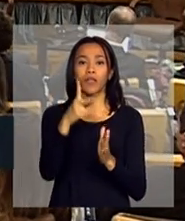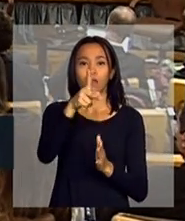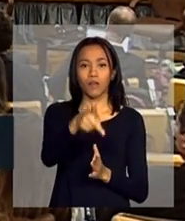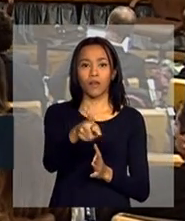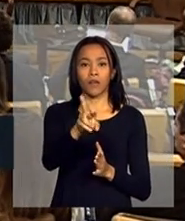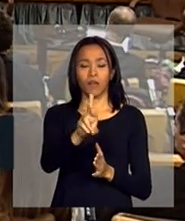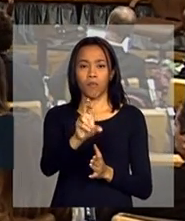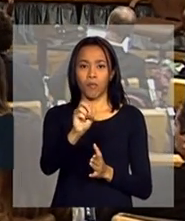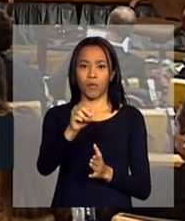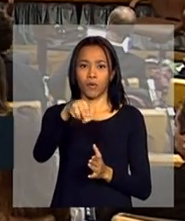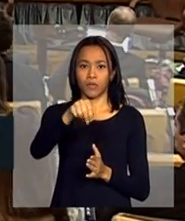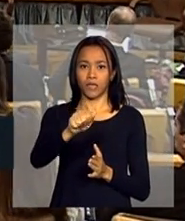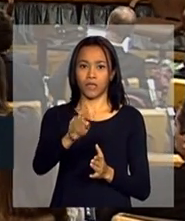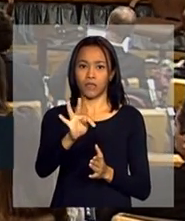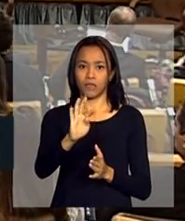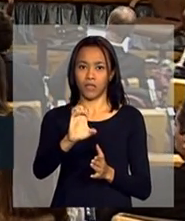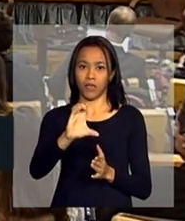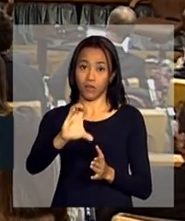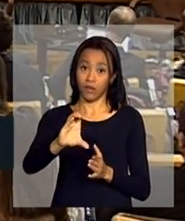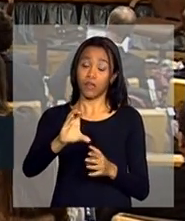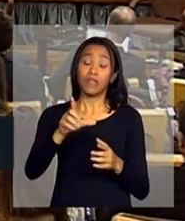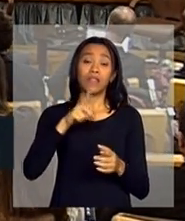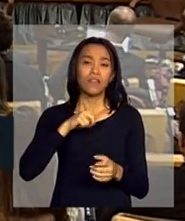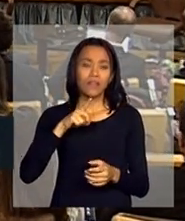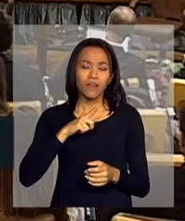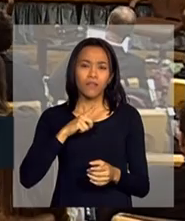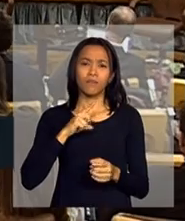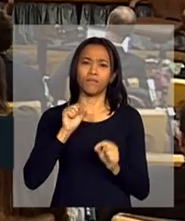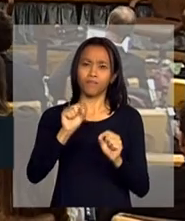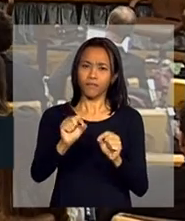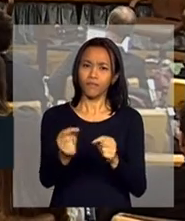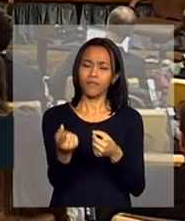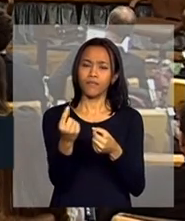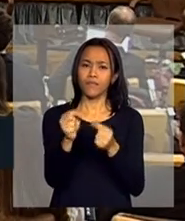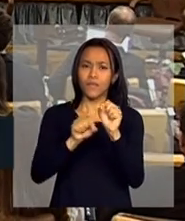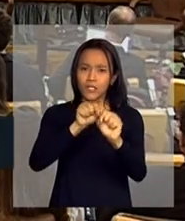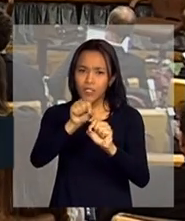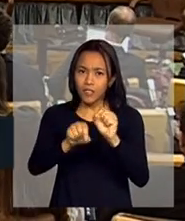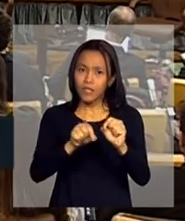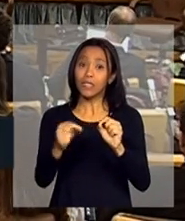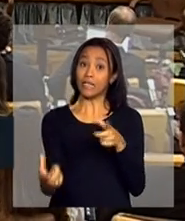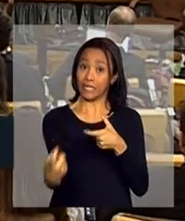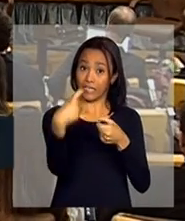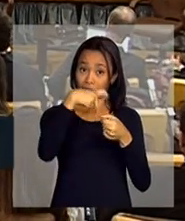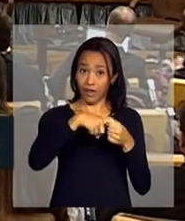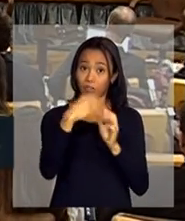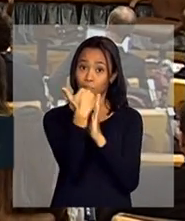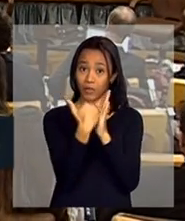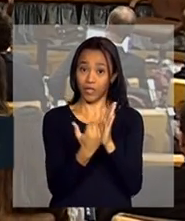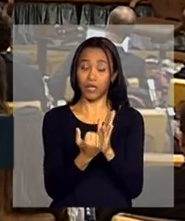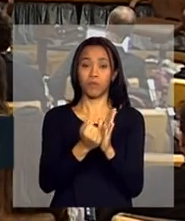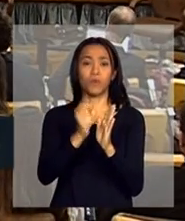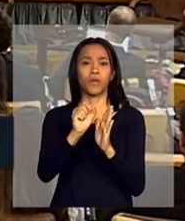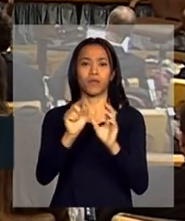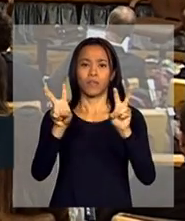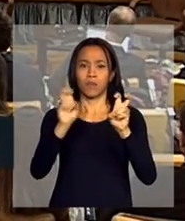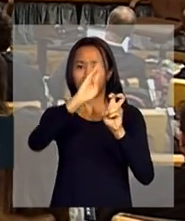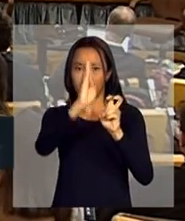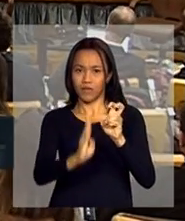tem um fato particular ligado a isso, ligado ao Plano Brasil maior, que é um empréstimo